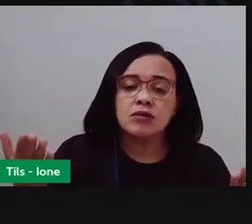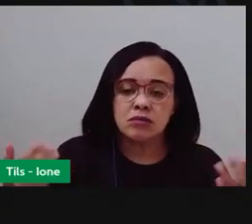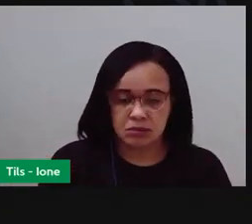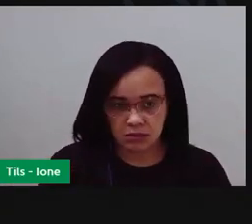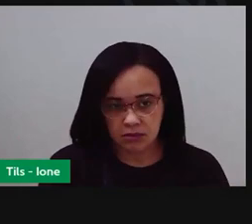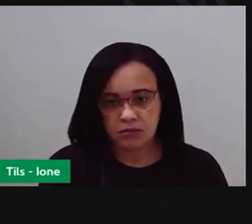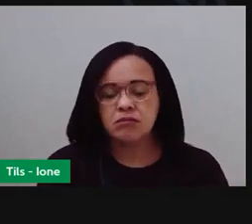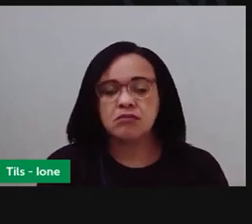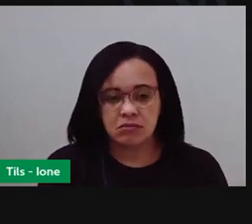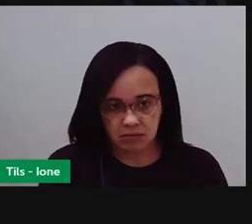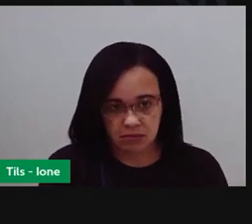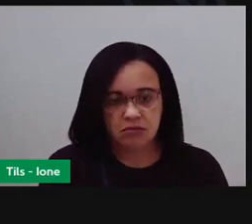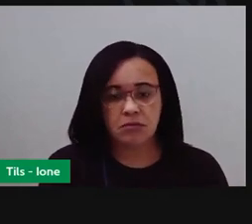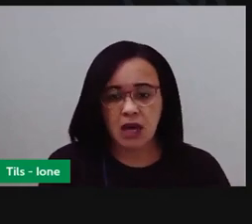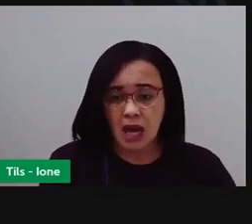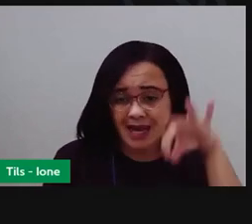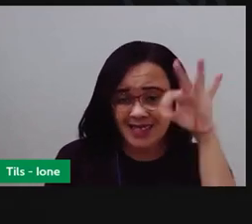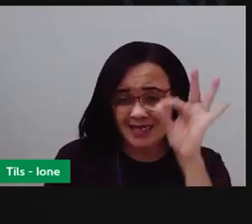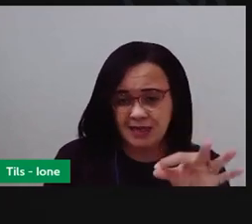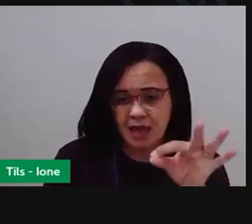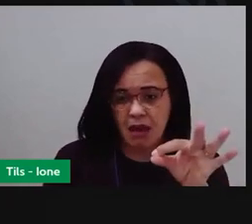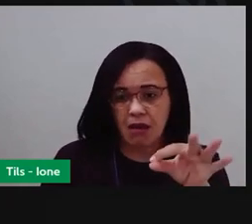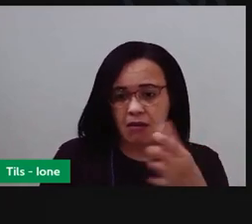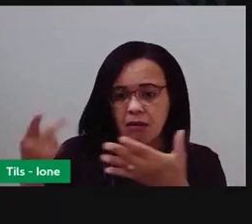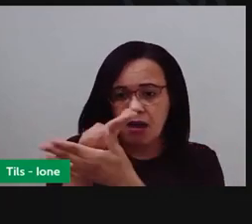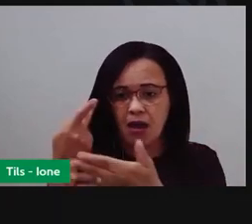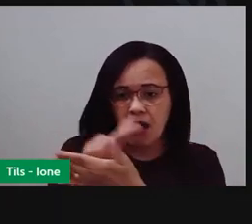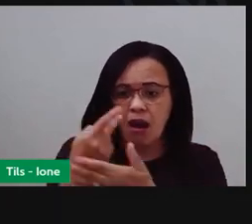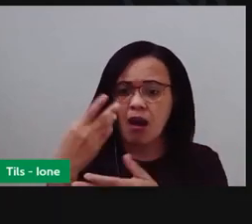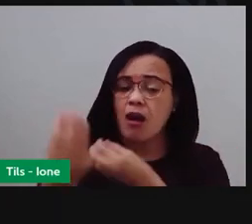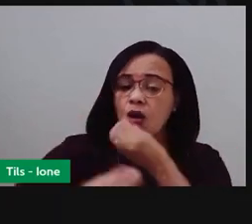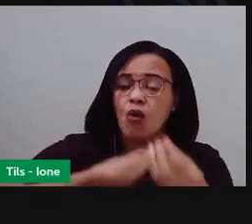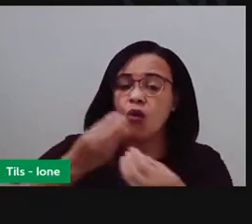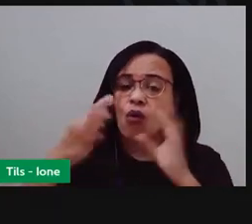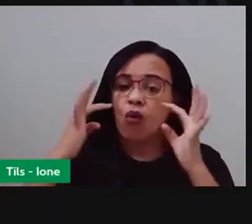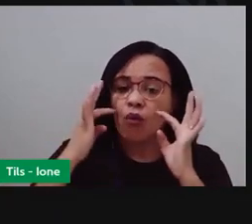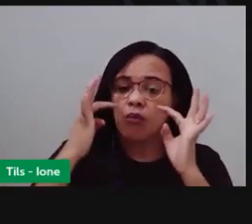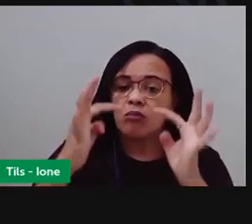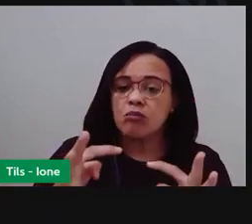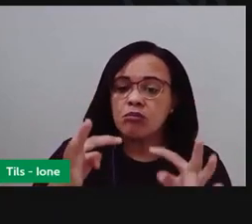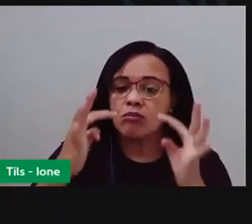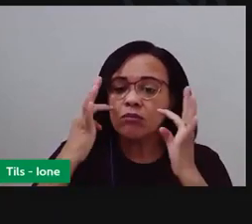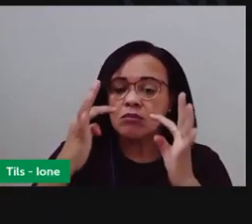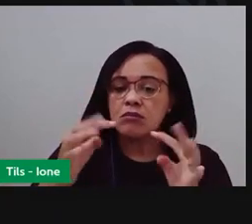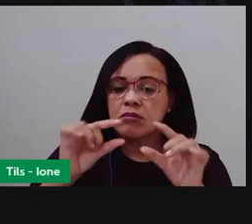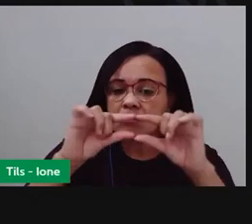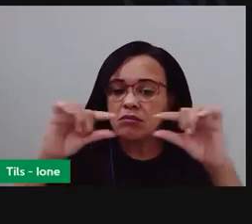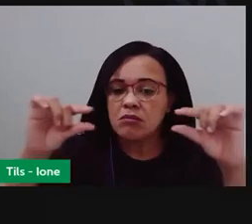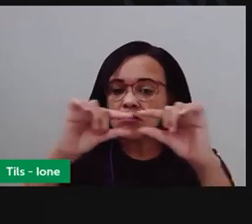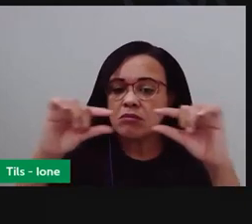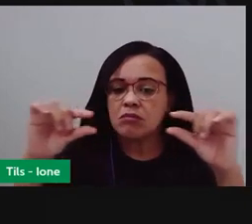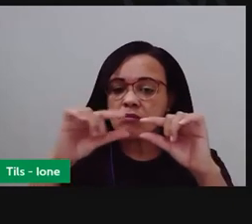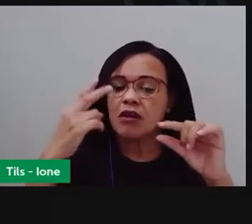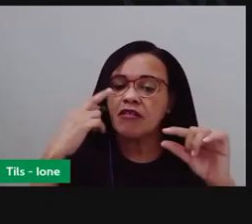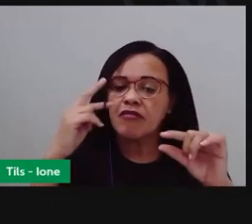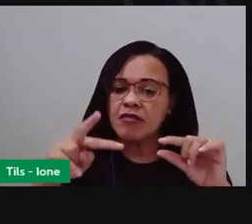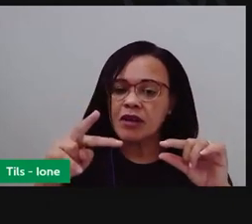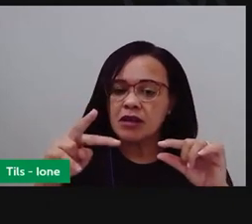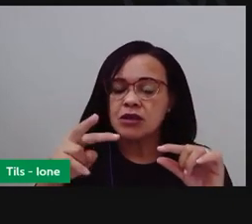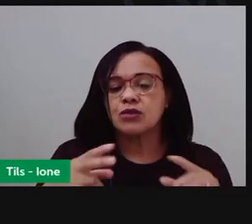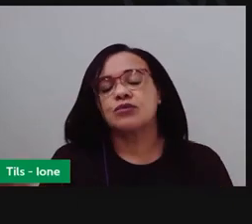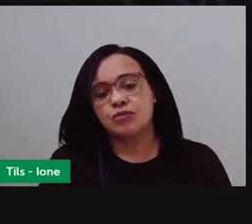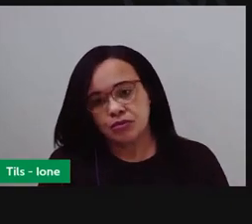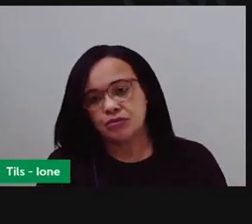a quantidade de gramas que vai aparecer, que vai mostrar aqui no visor. Tá certo?